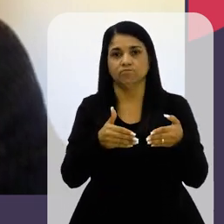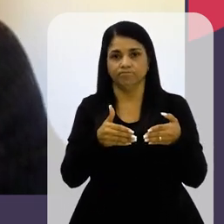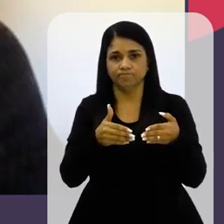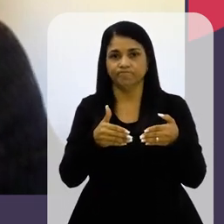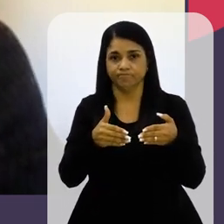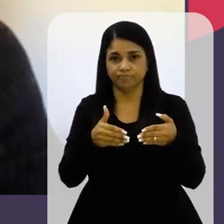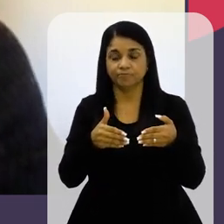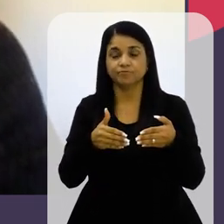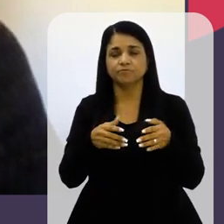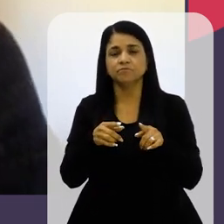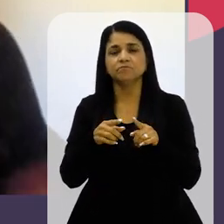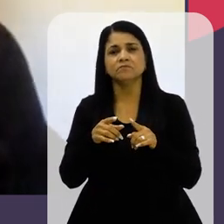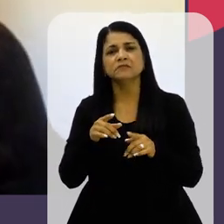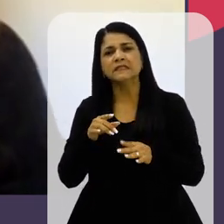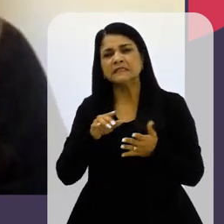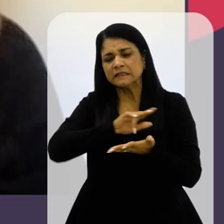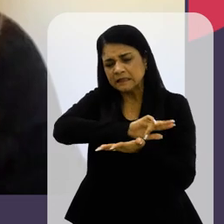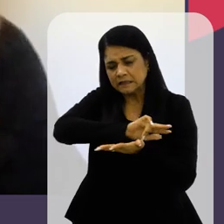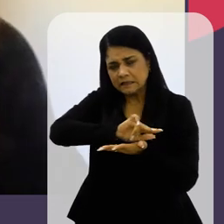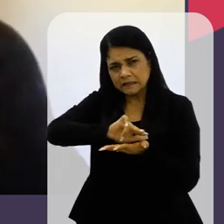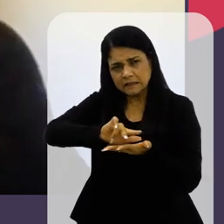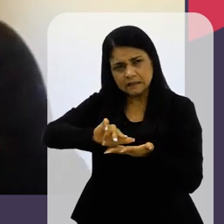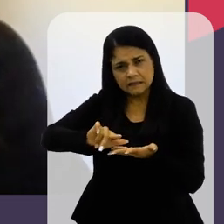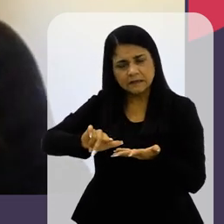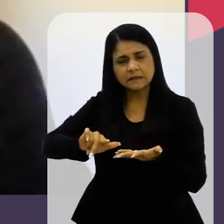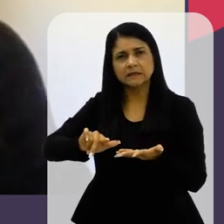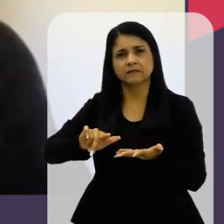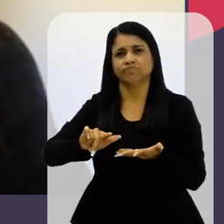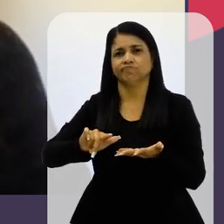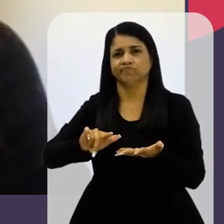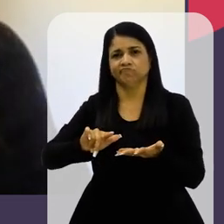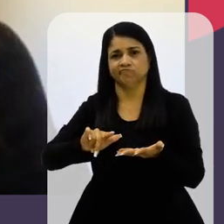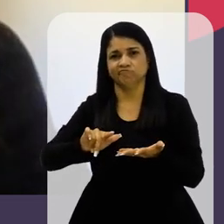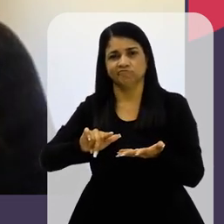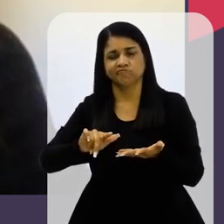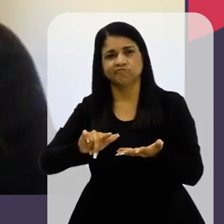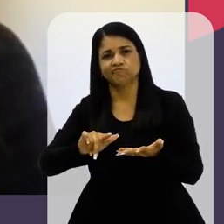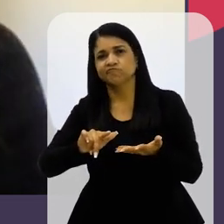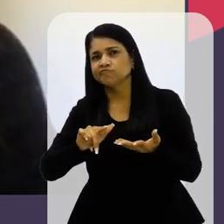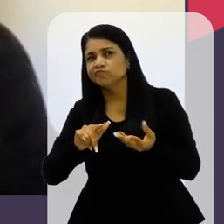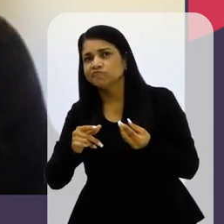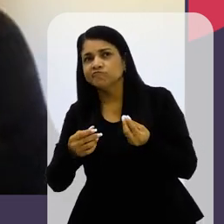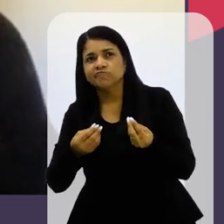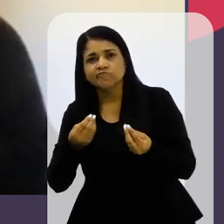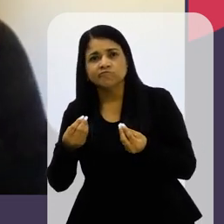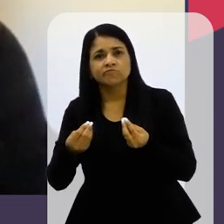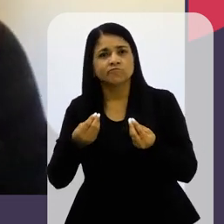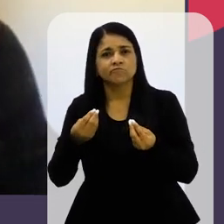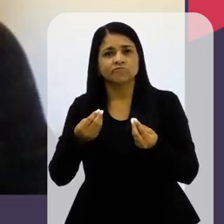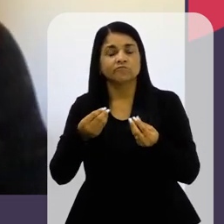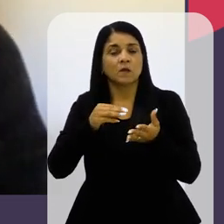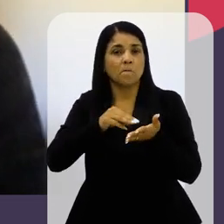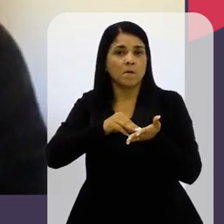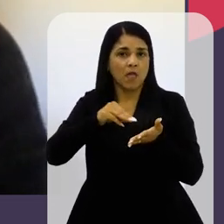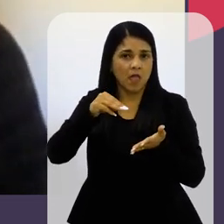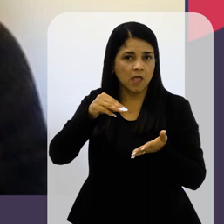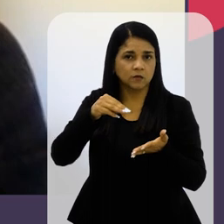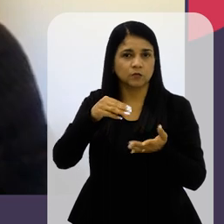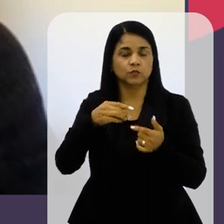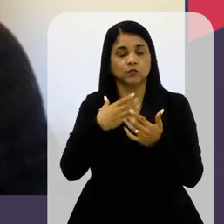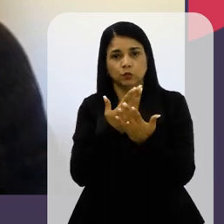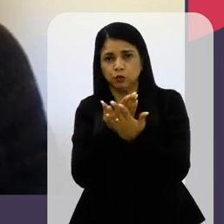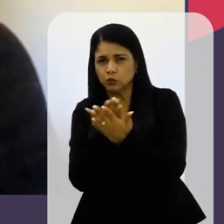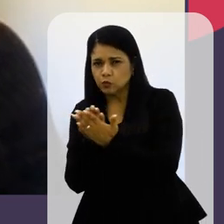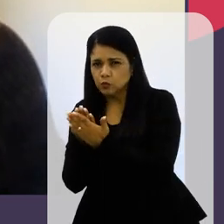durante a nossa metodologia